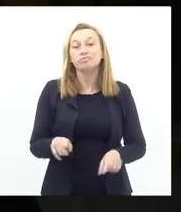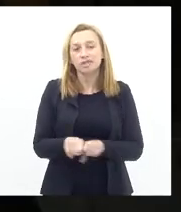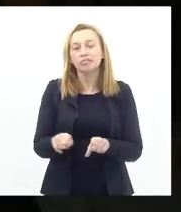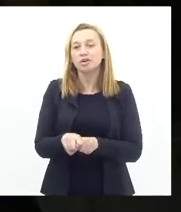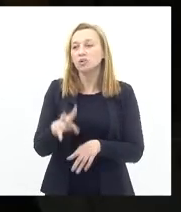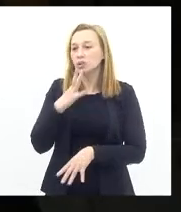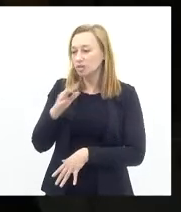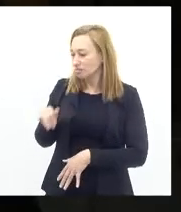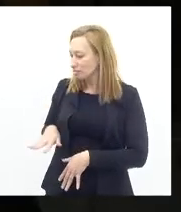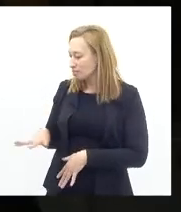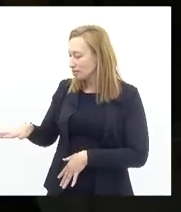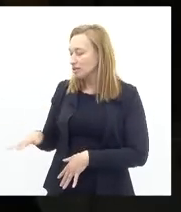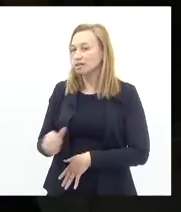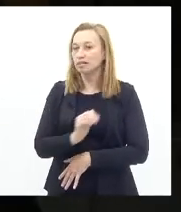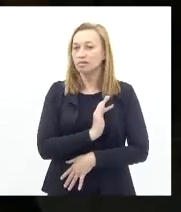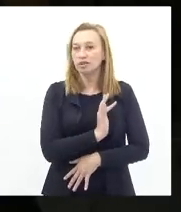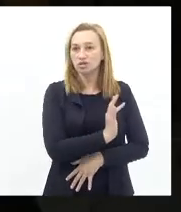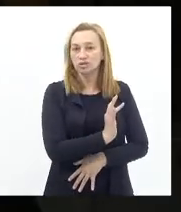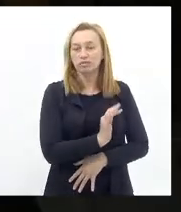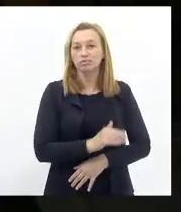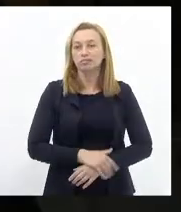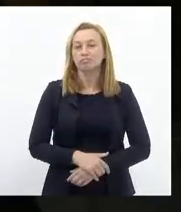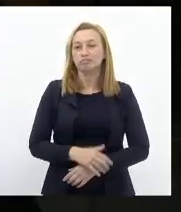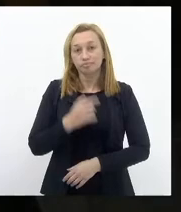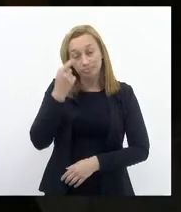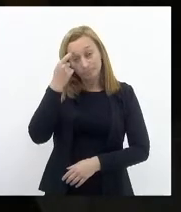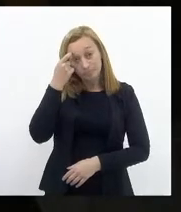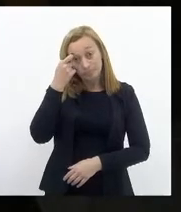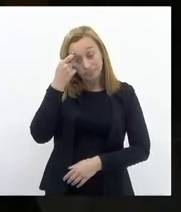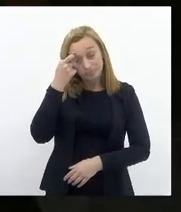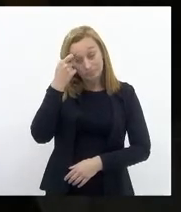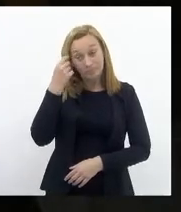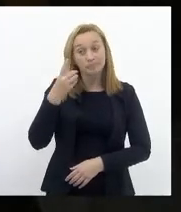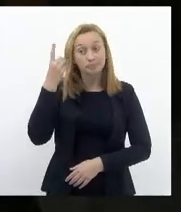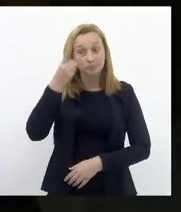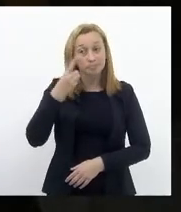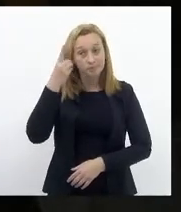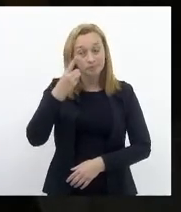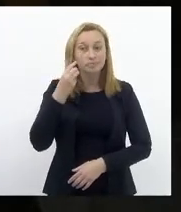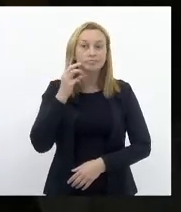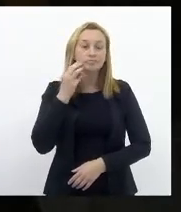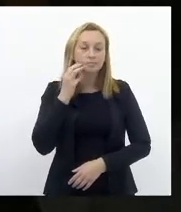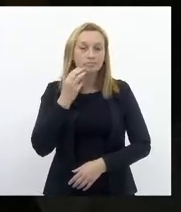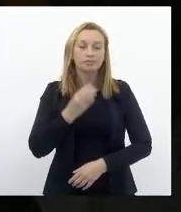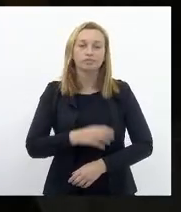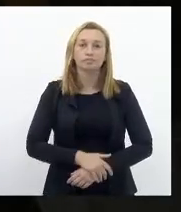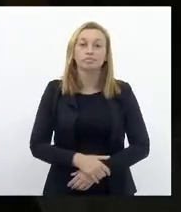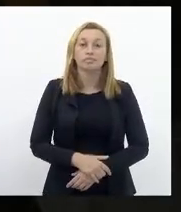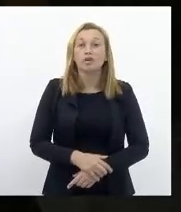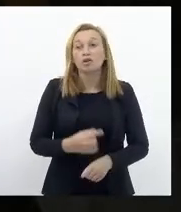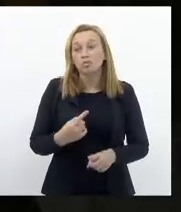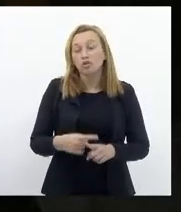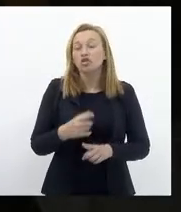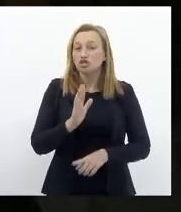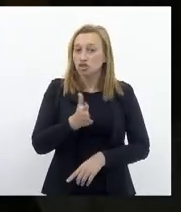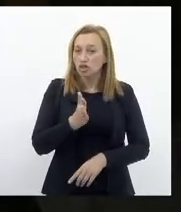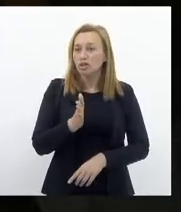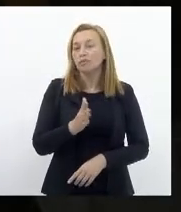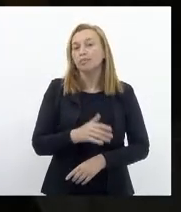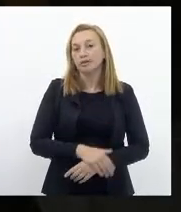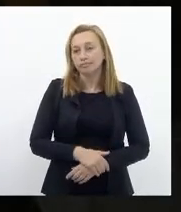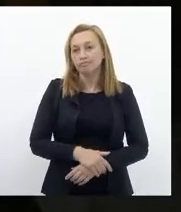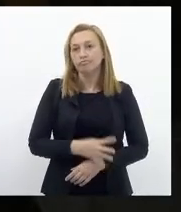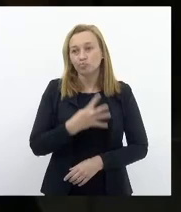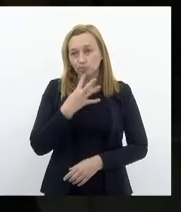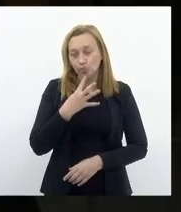E a Baixada Como também sabe O deputado Valdeck Porque já está Bem rodado